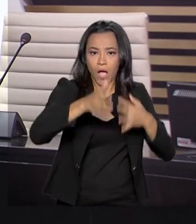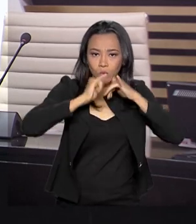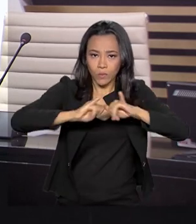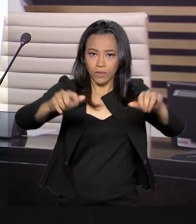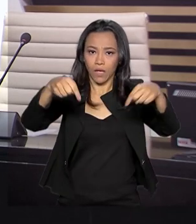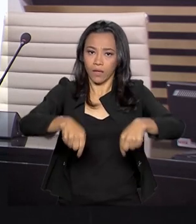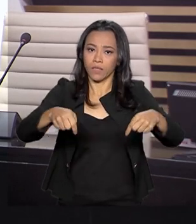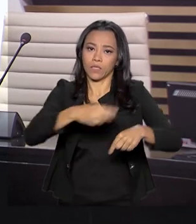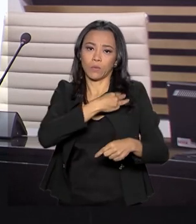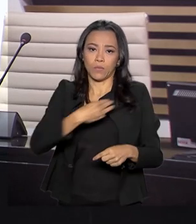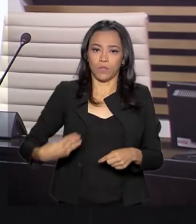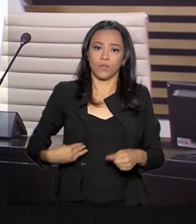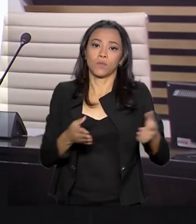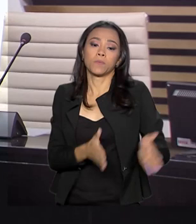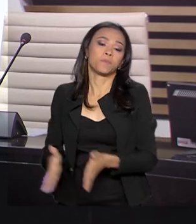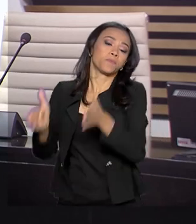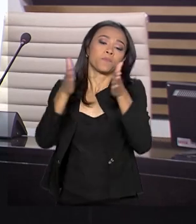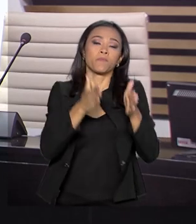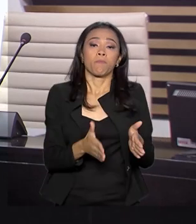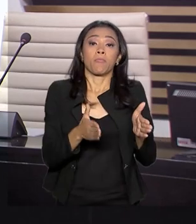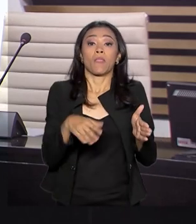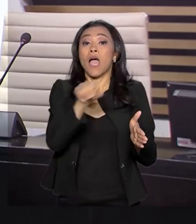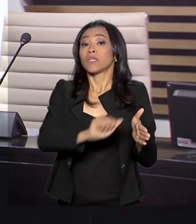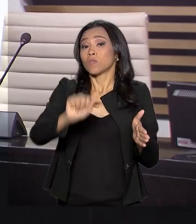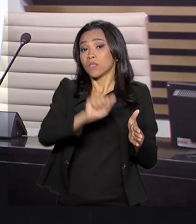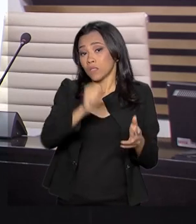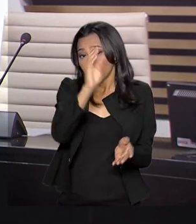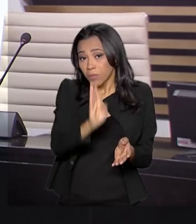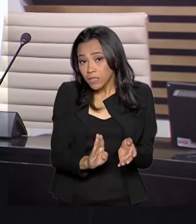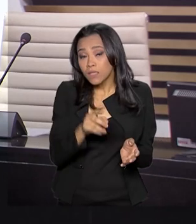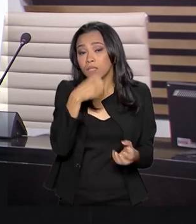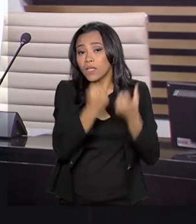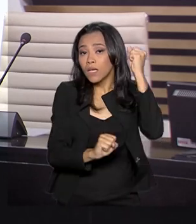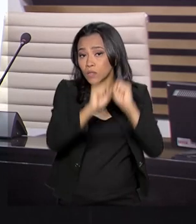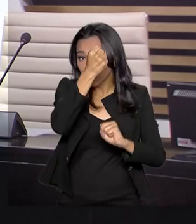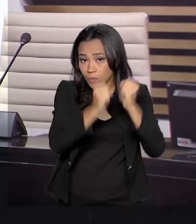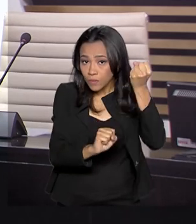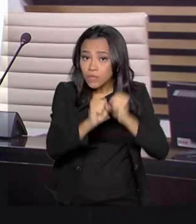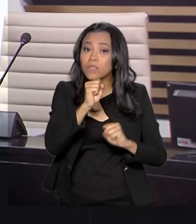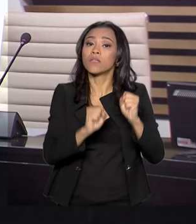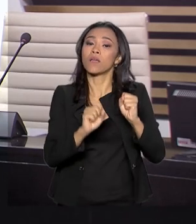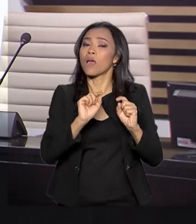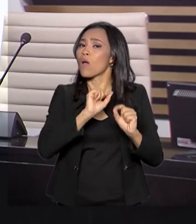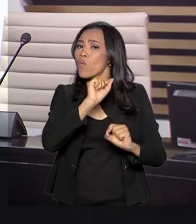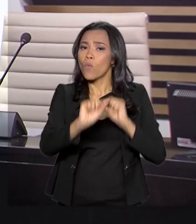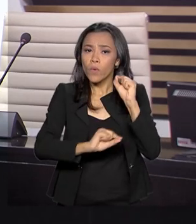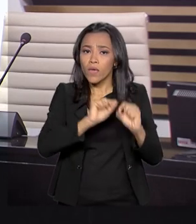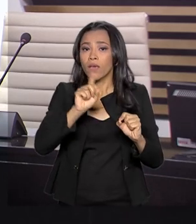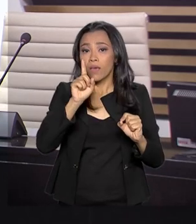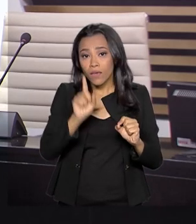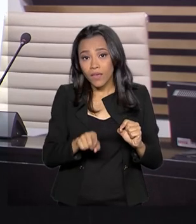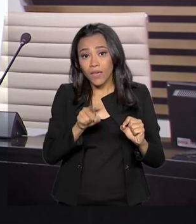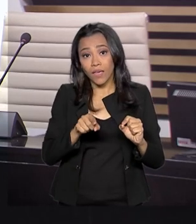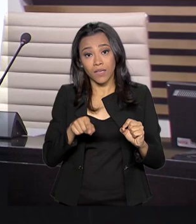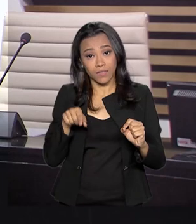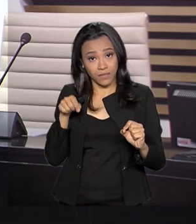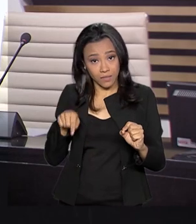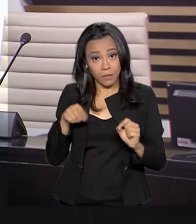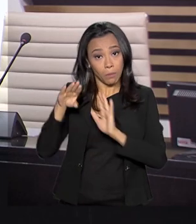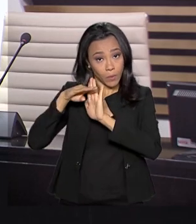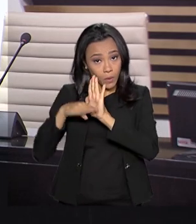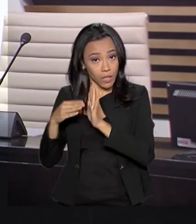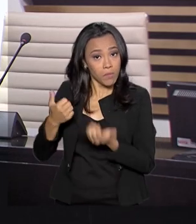expectativa da Apifera, a Associação Brasileira da Indústria Ferroviária, é a de que o Retrem impulsione